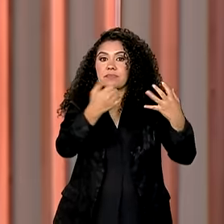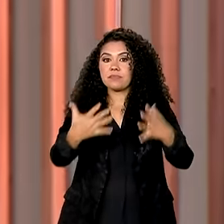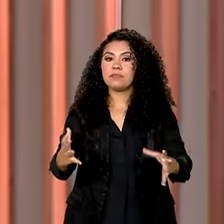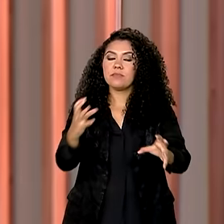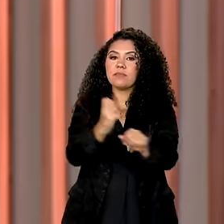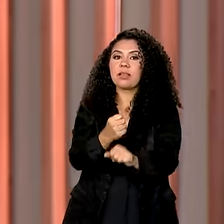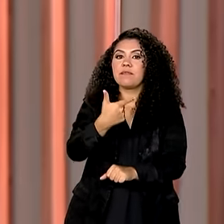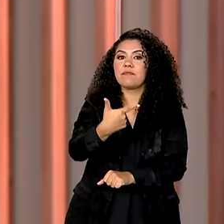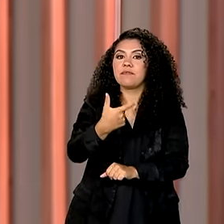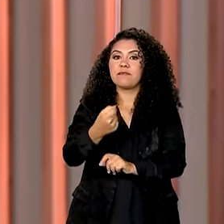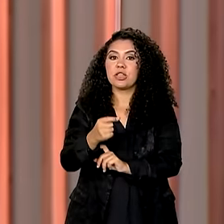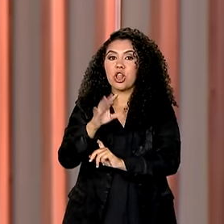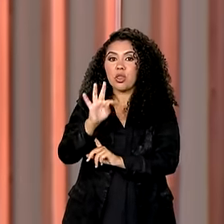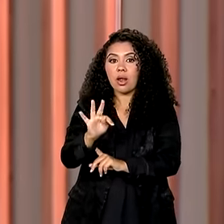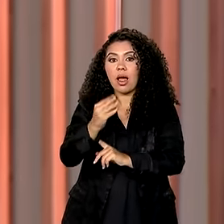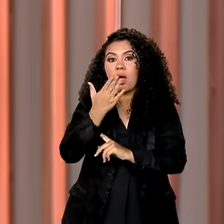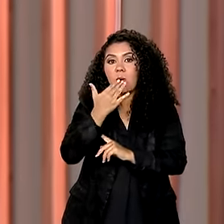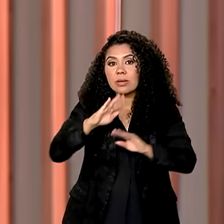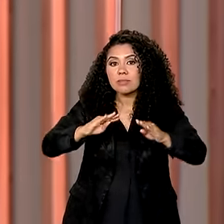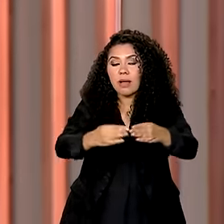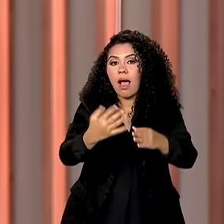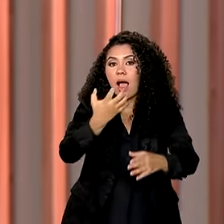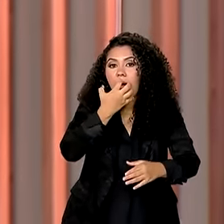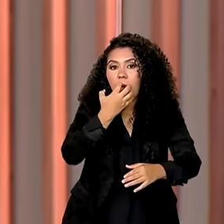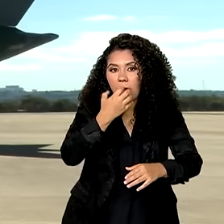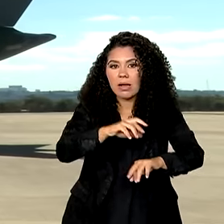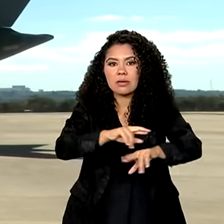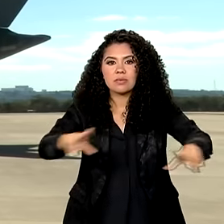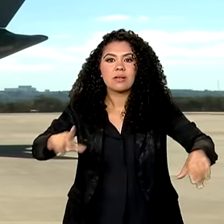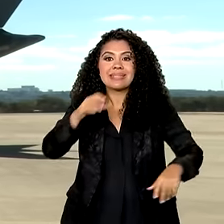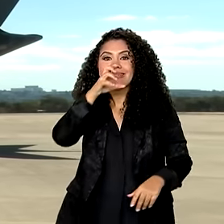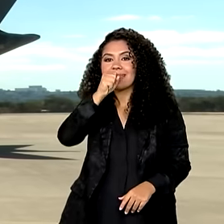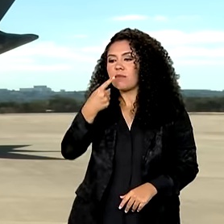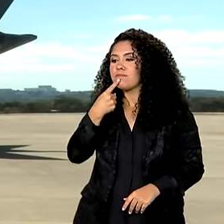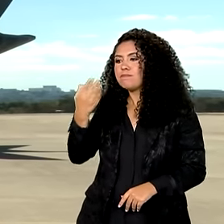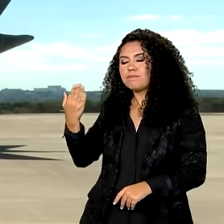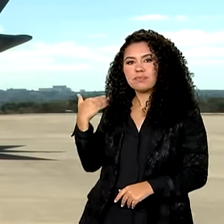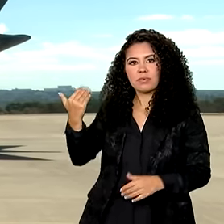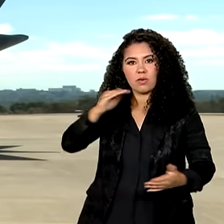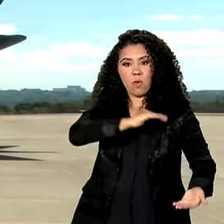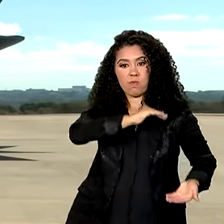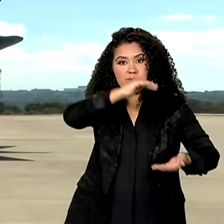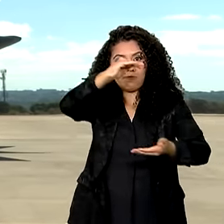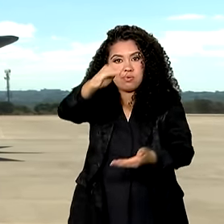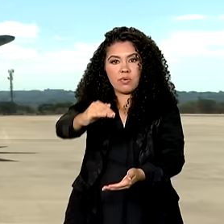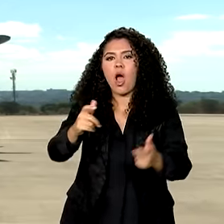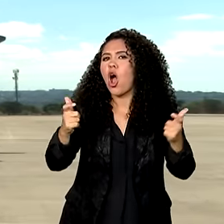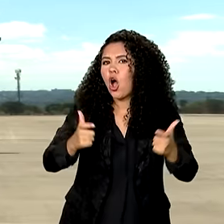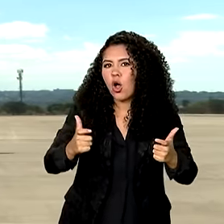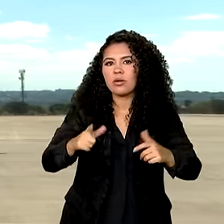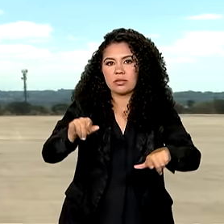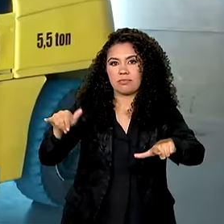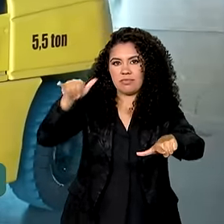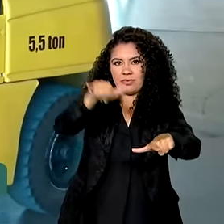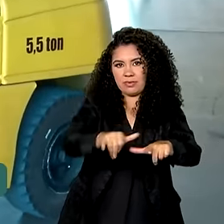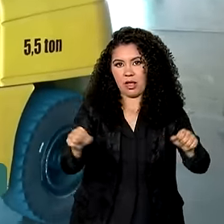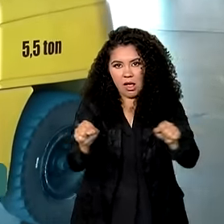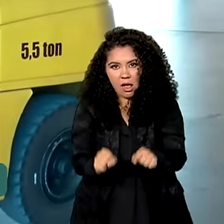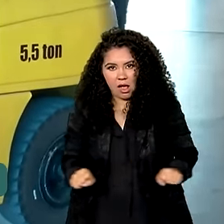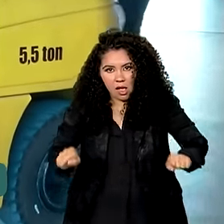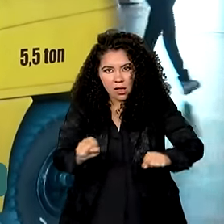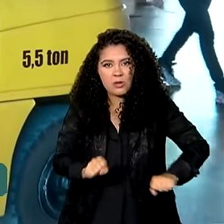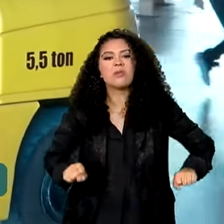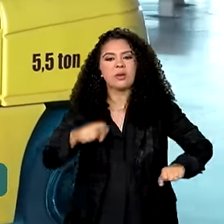toneladas de ração para pets chegaram no último sábado na base aérea de canoas. A carga, que também foi doação,